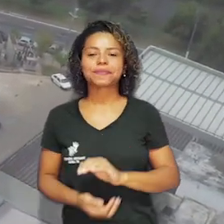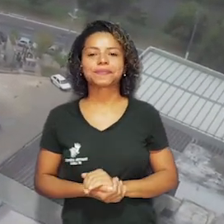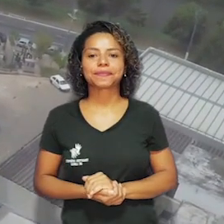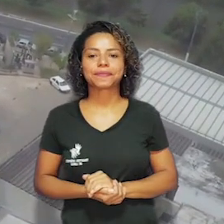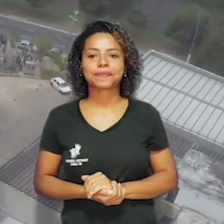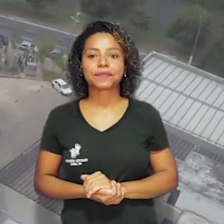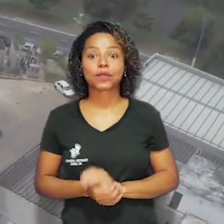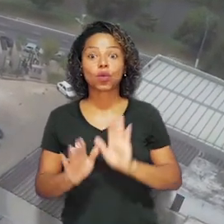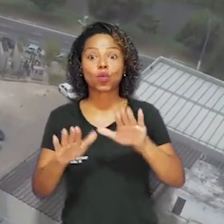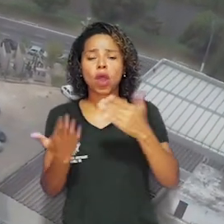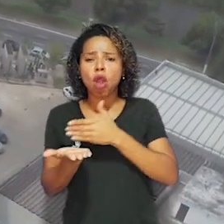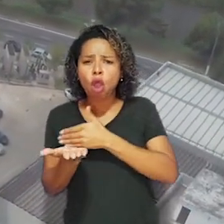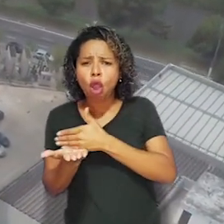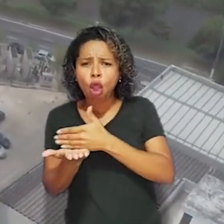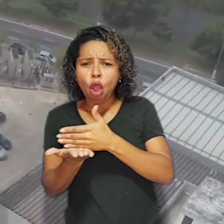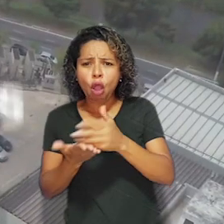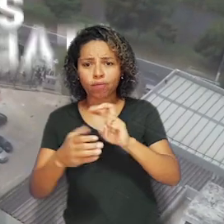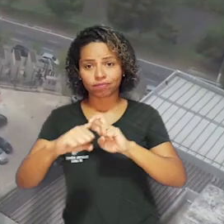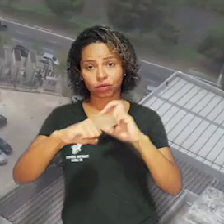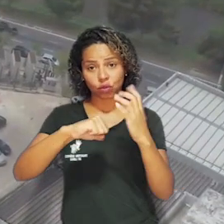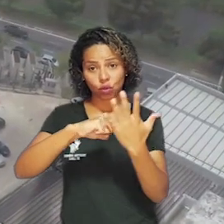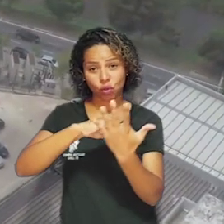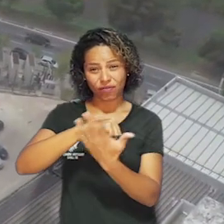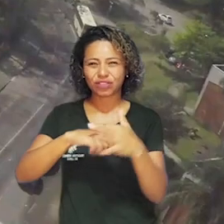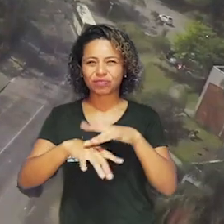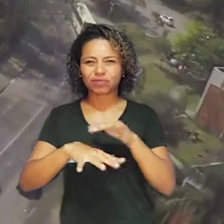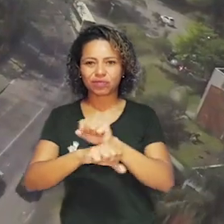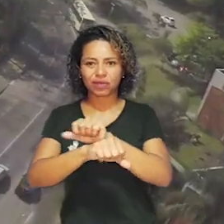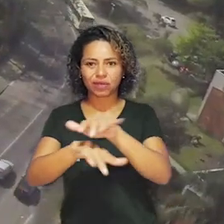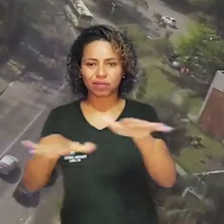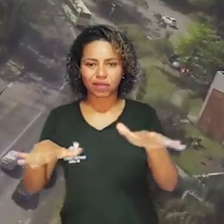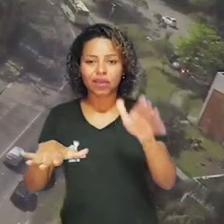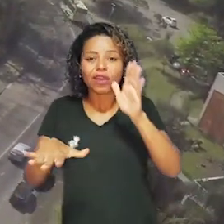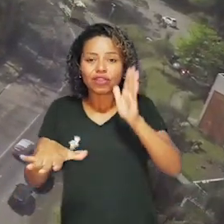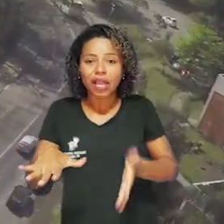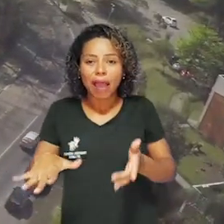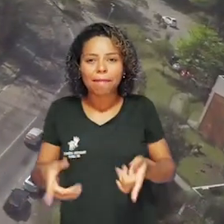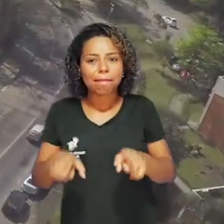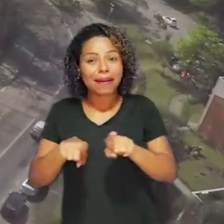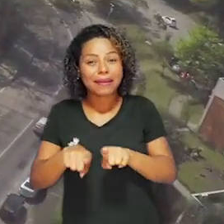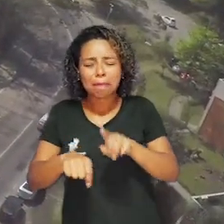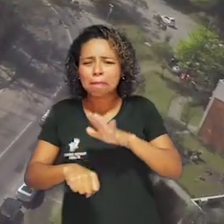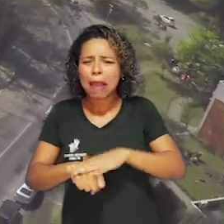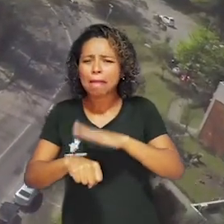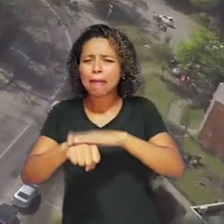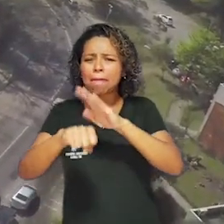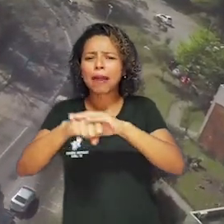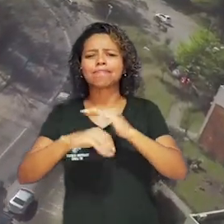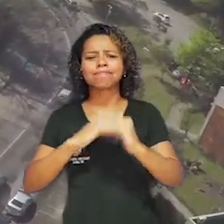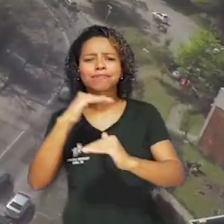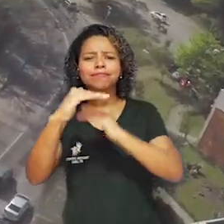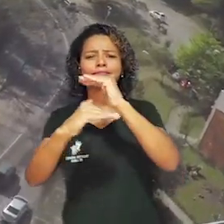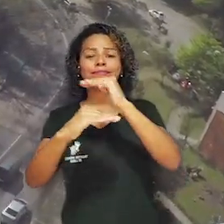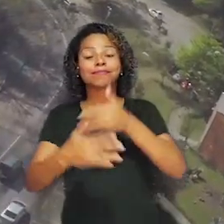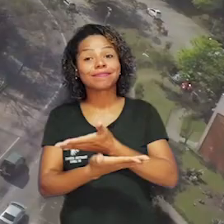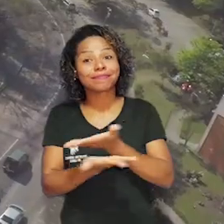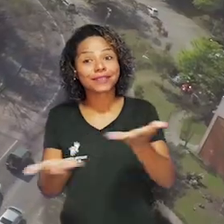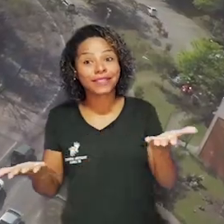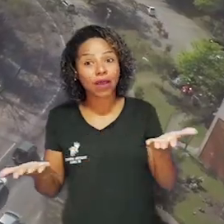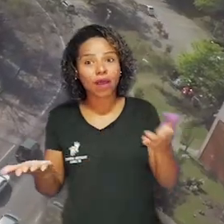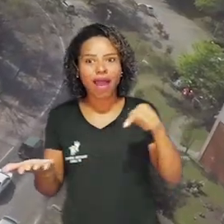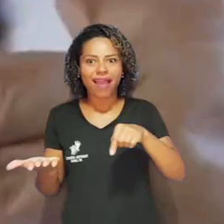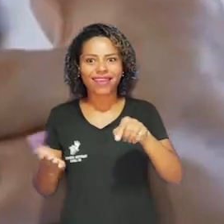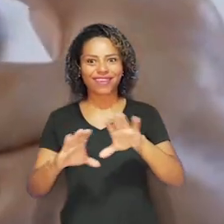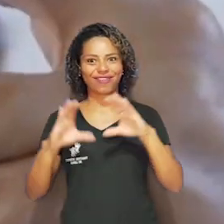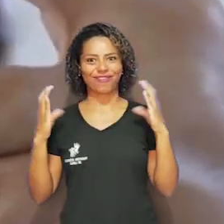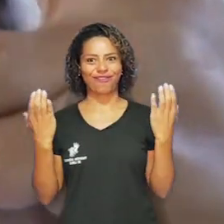Desde o início da pandemia de Covid-19, essa parceria tem se desenvolvido ainda mais e a comunidade